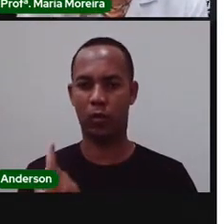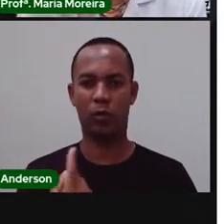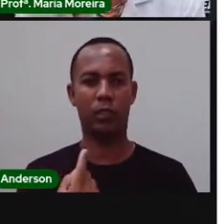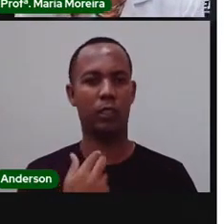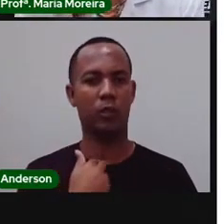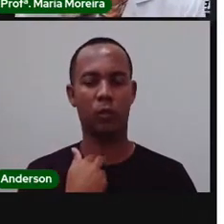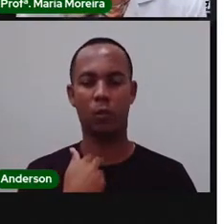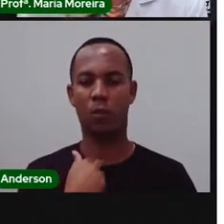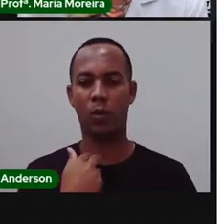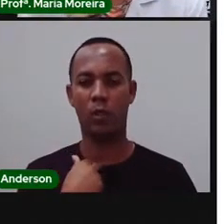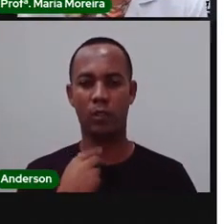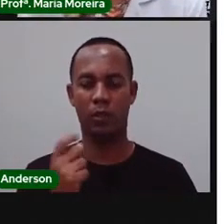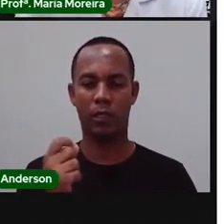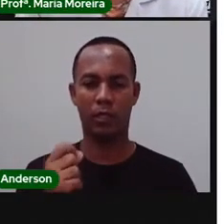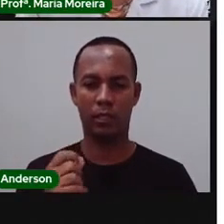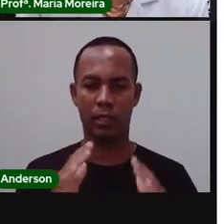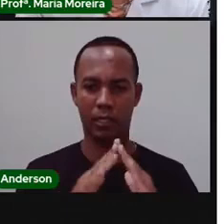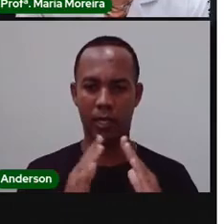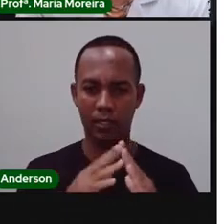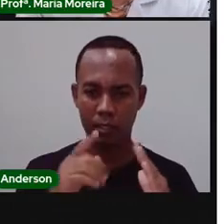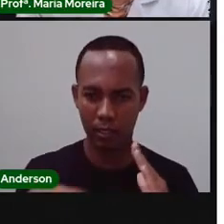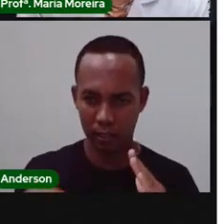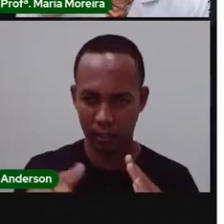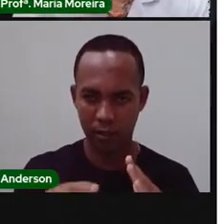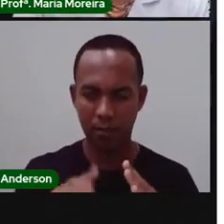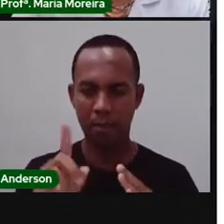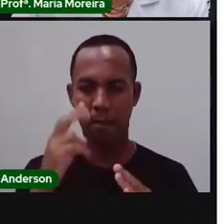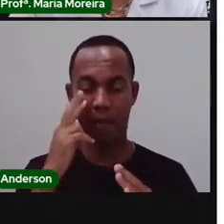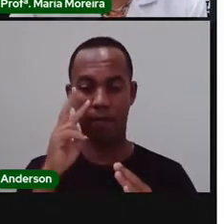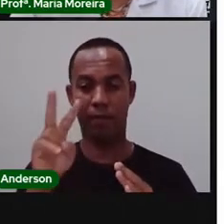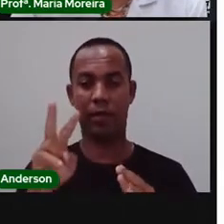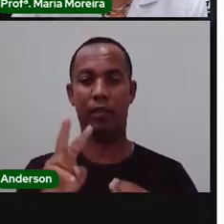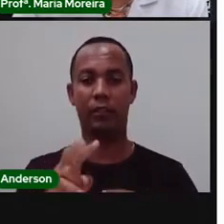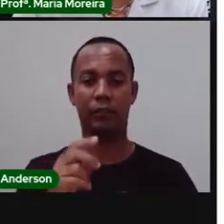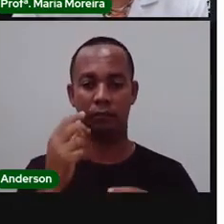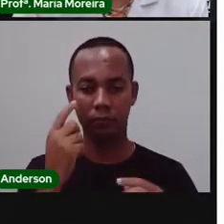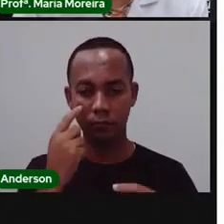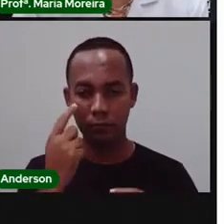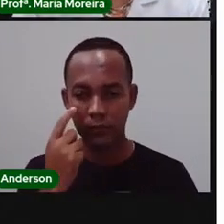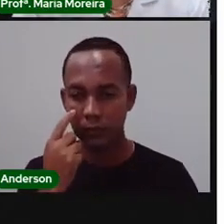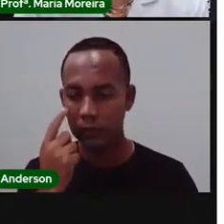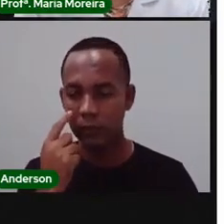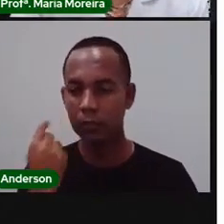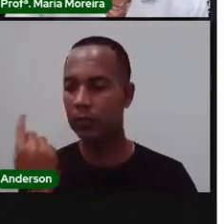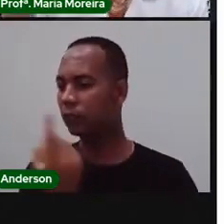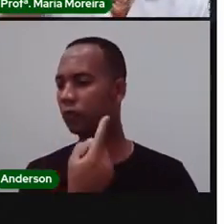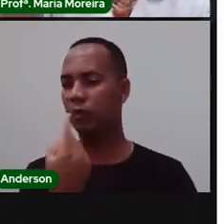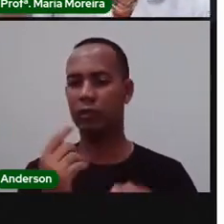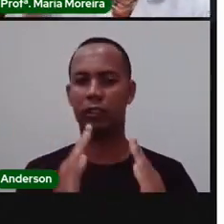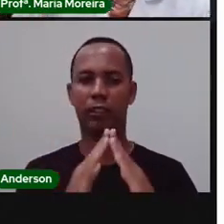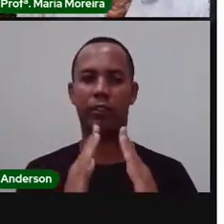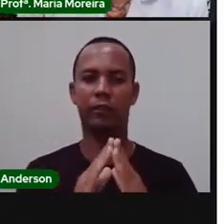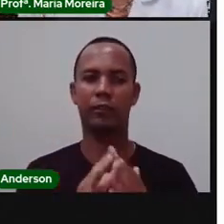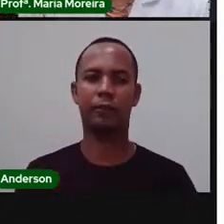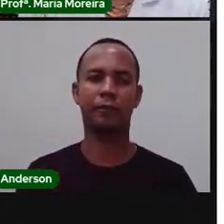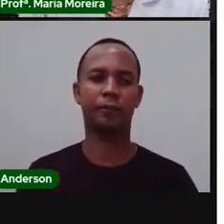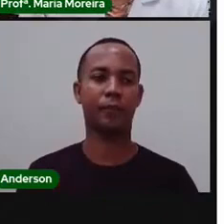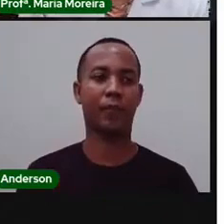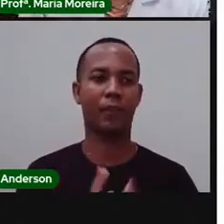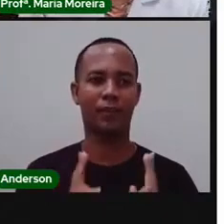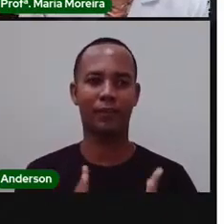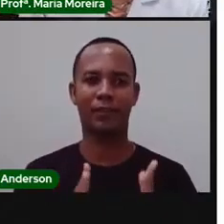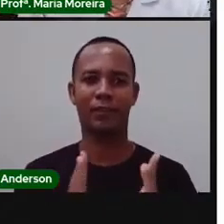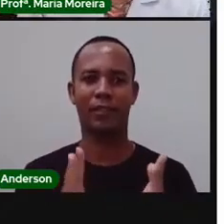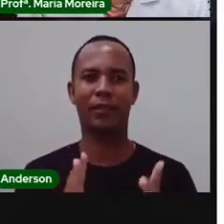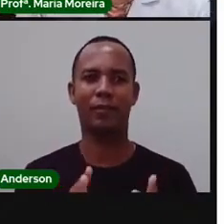Não pode sair de casa, dá uma olhadinha pela janela, mas observem e respondam aí para a Pró. Tá? Bom, o recadinho de sempre da